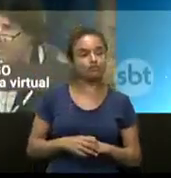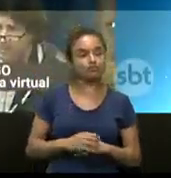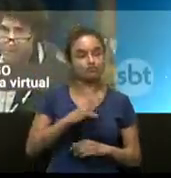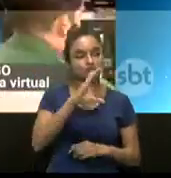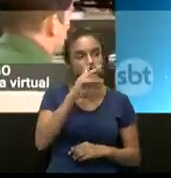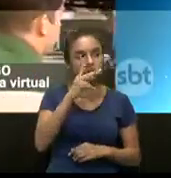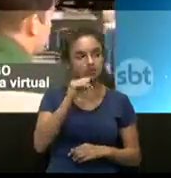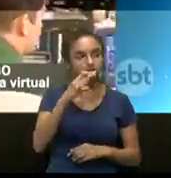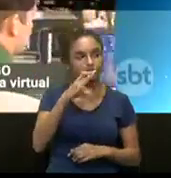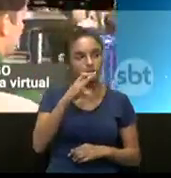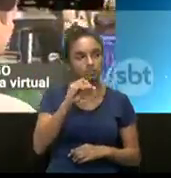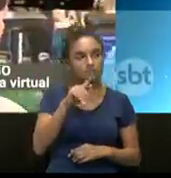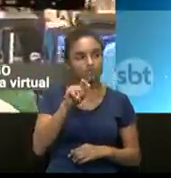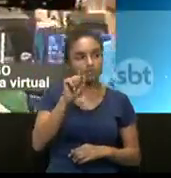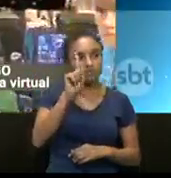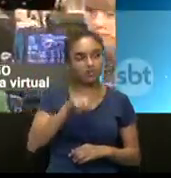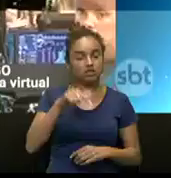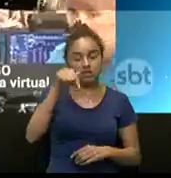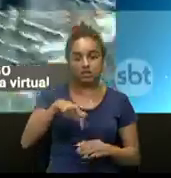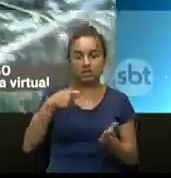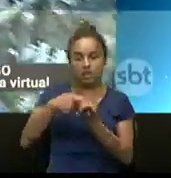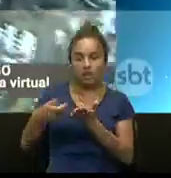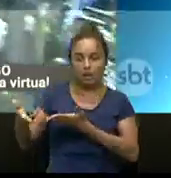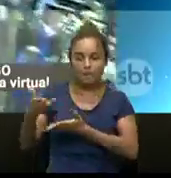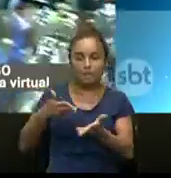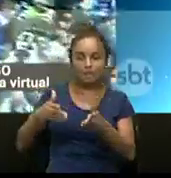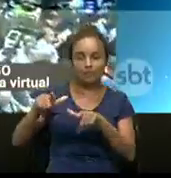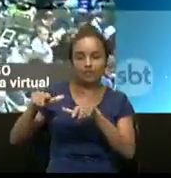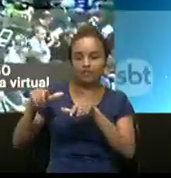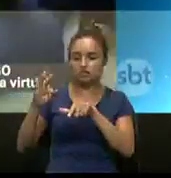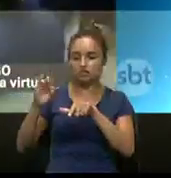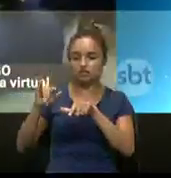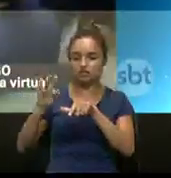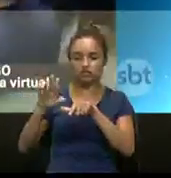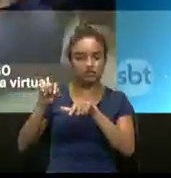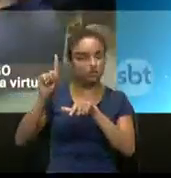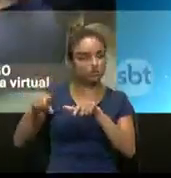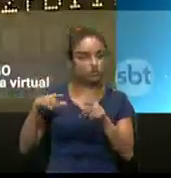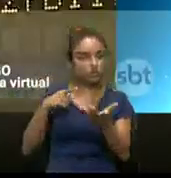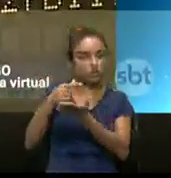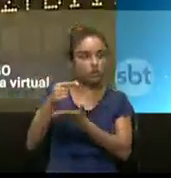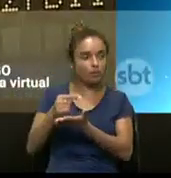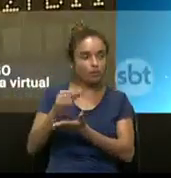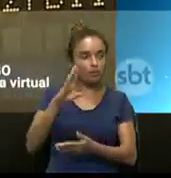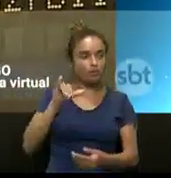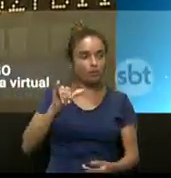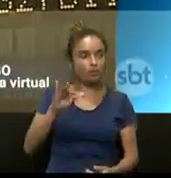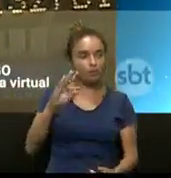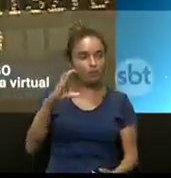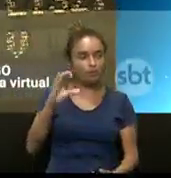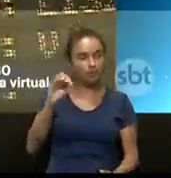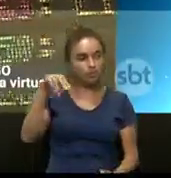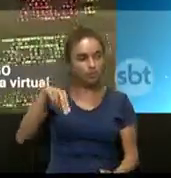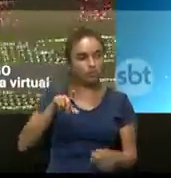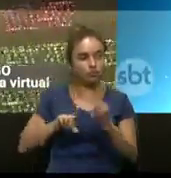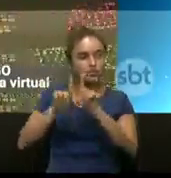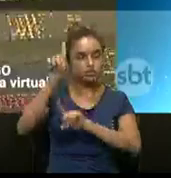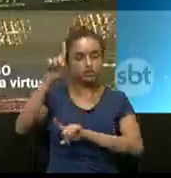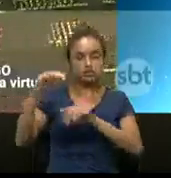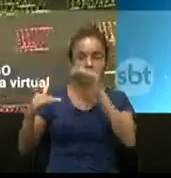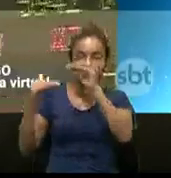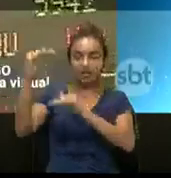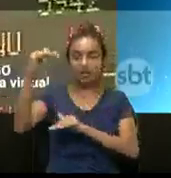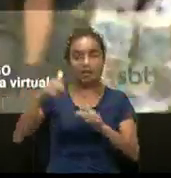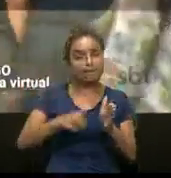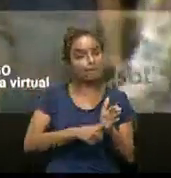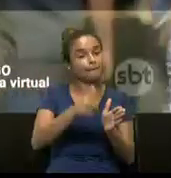nos Estados Unidos, começou a negociar títulos que irão acompanhar a variação de preço da moeda digital. É a primeira vez que